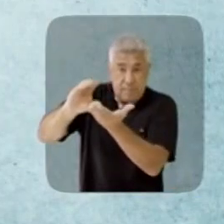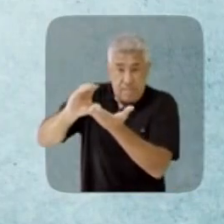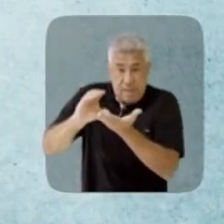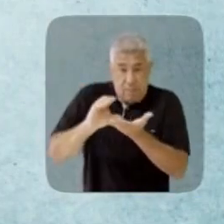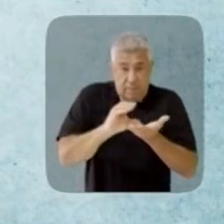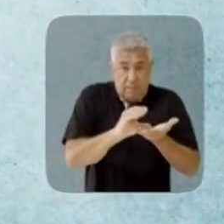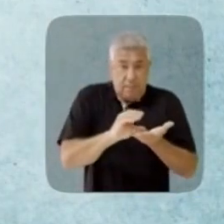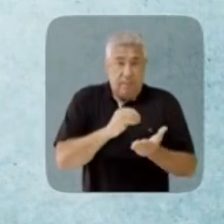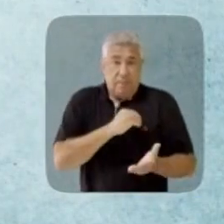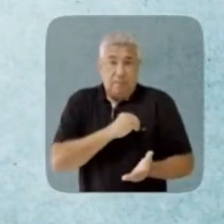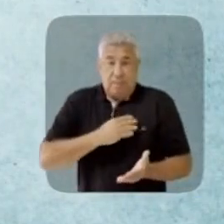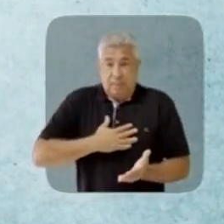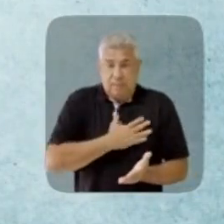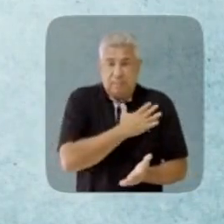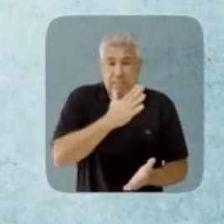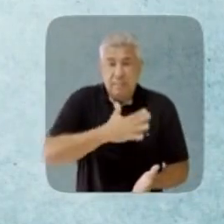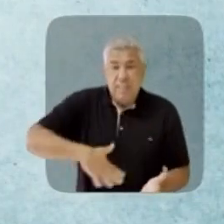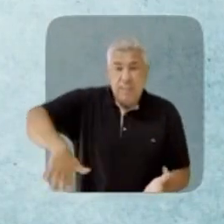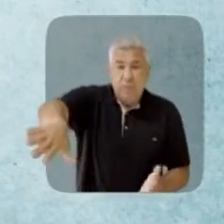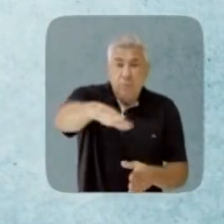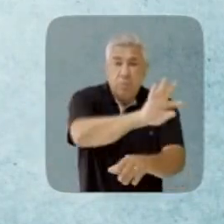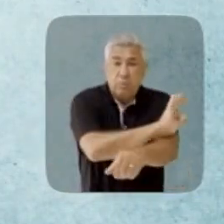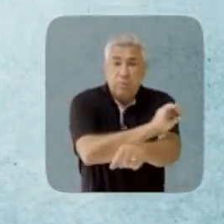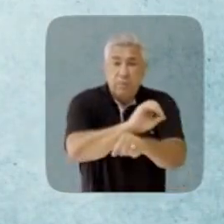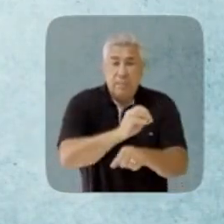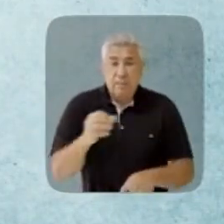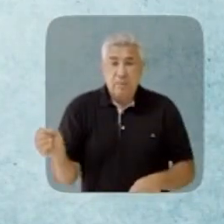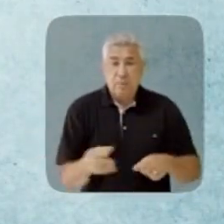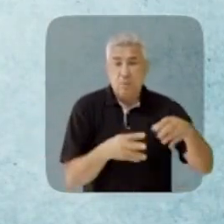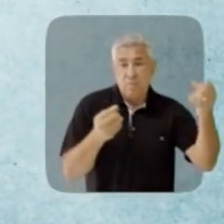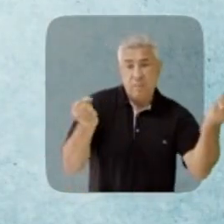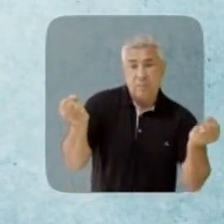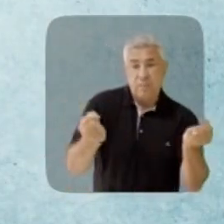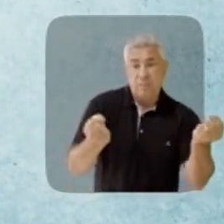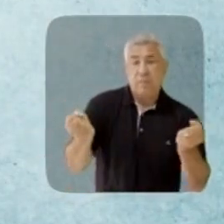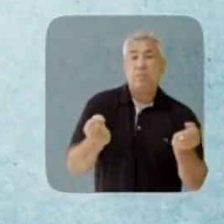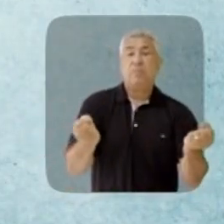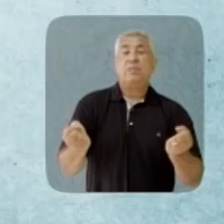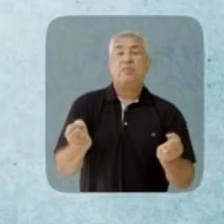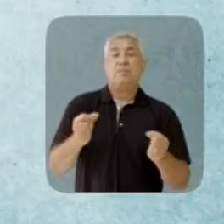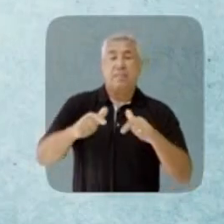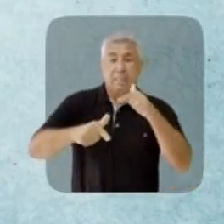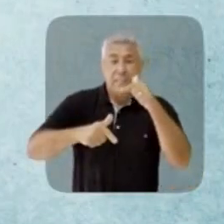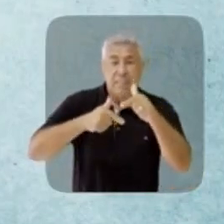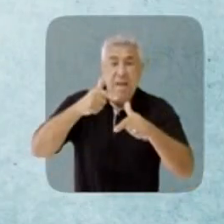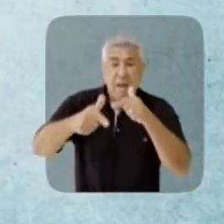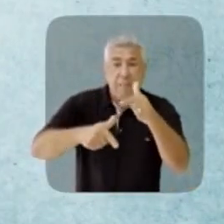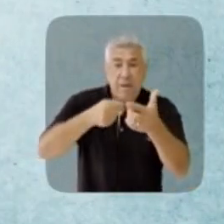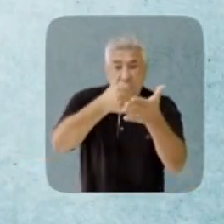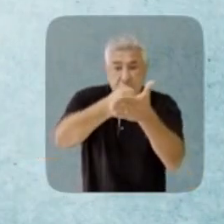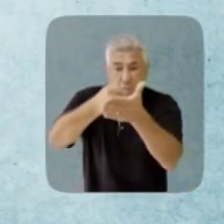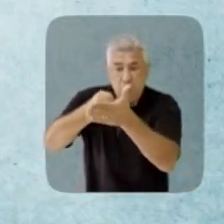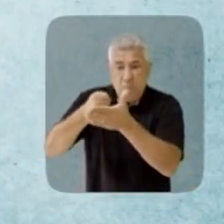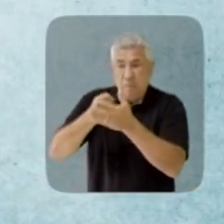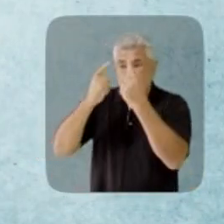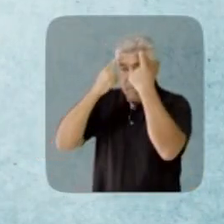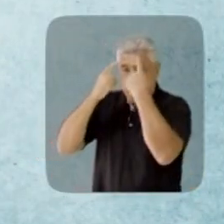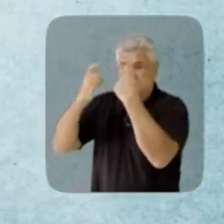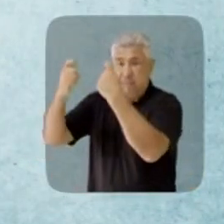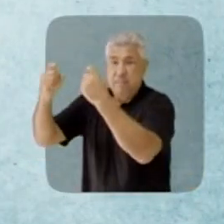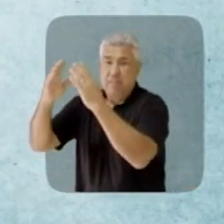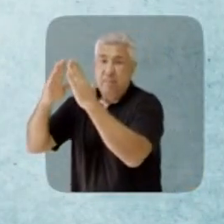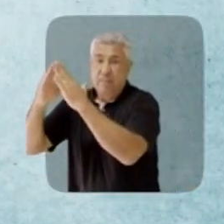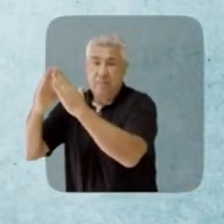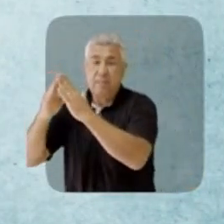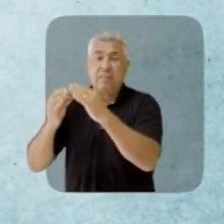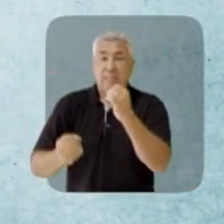presença da polícia militar por todo o estado. Além de novas viaturas e equipamentos. Vai trabalhar pelo combate à violência doméstica.